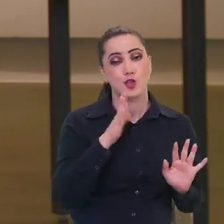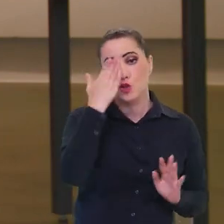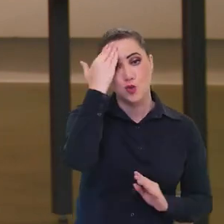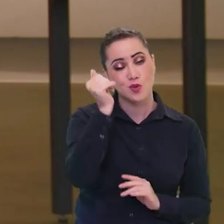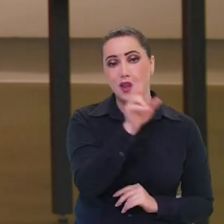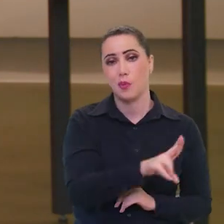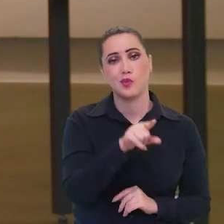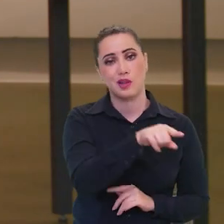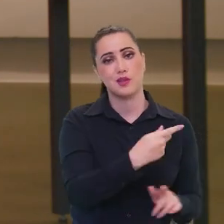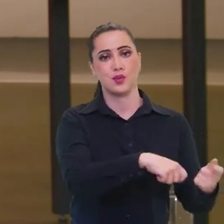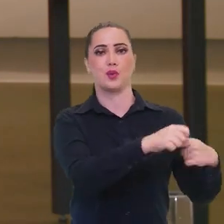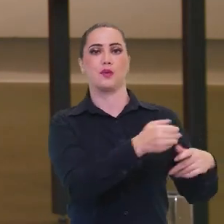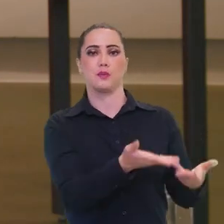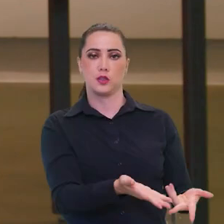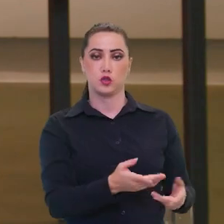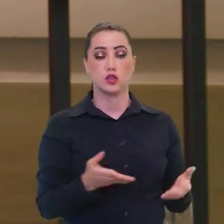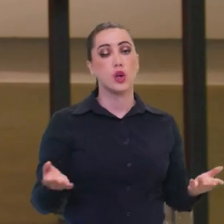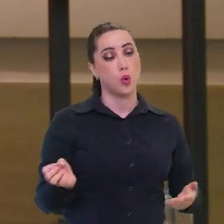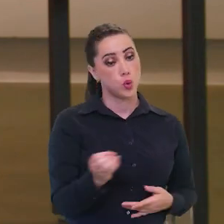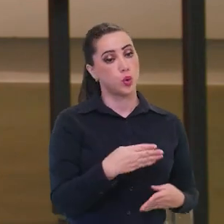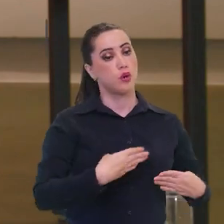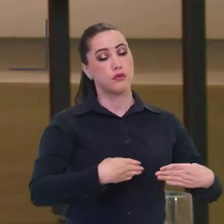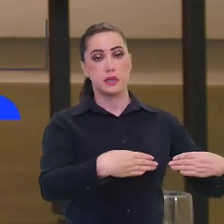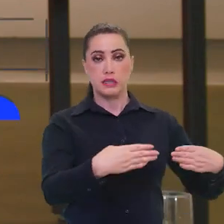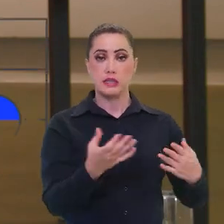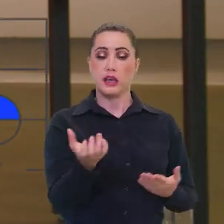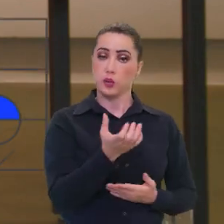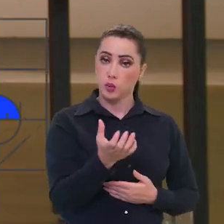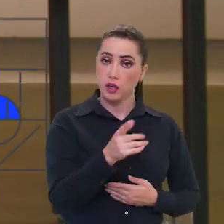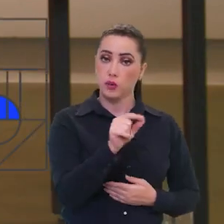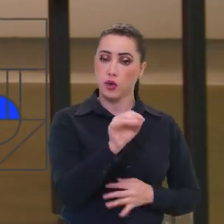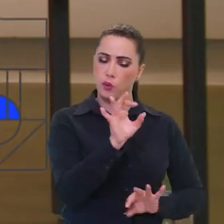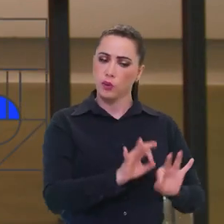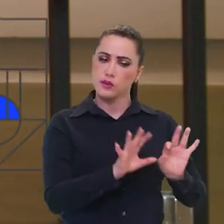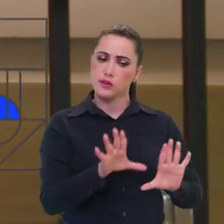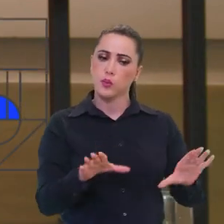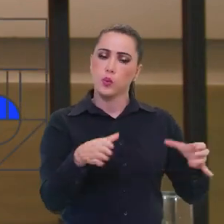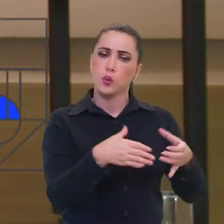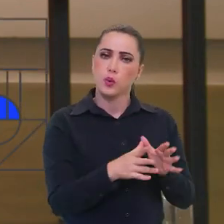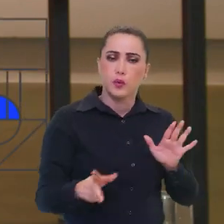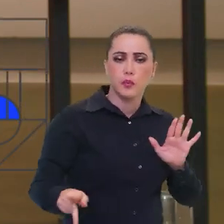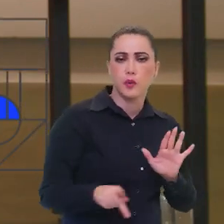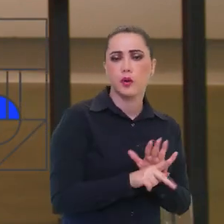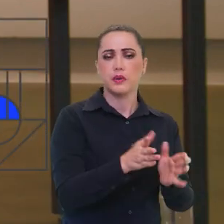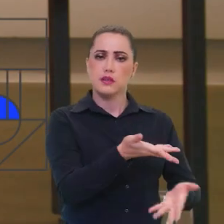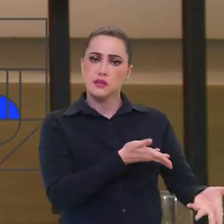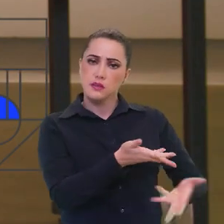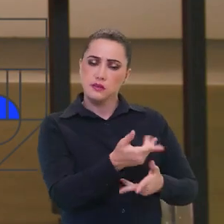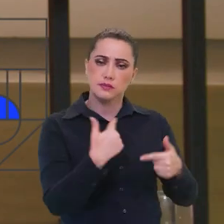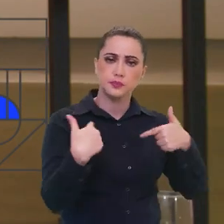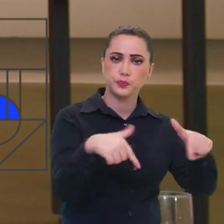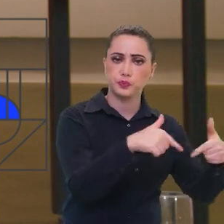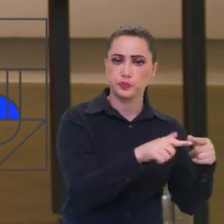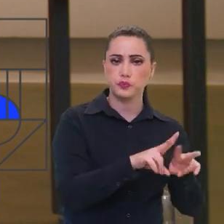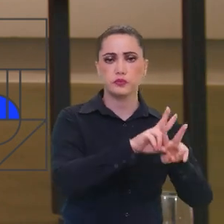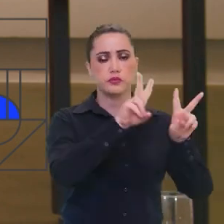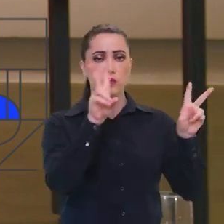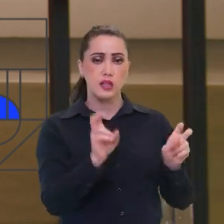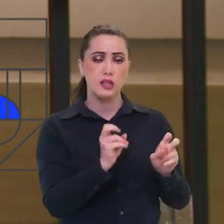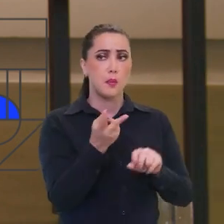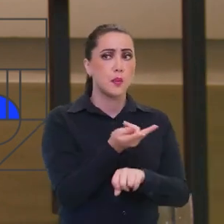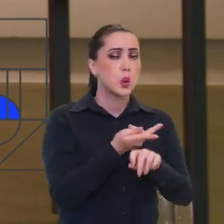proposta do Ministério, desse novo Ministério, é justamente organizar o setor, tanto na parte interna das suas relações trabalhistas,